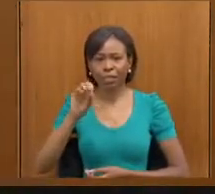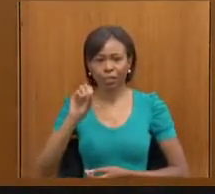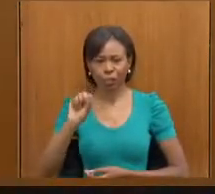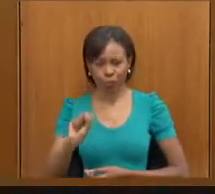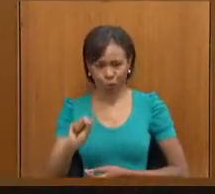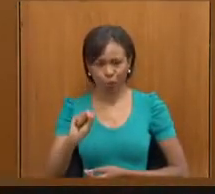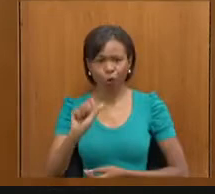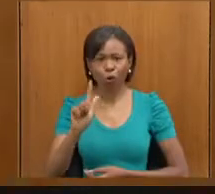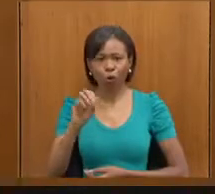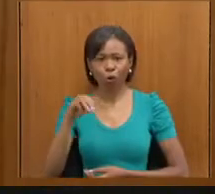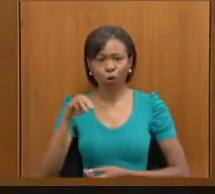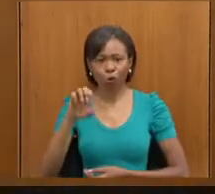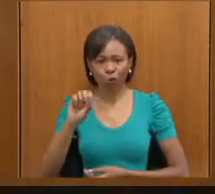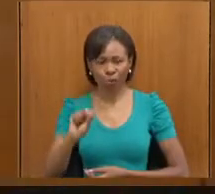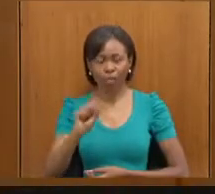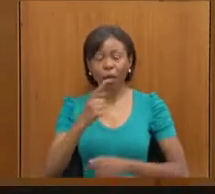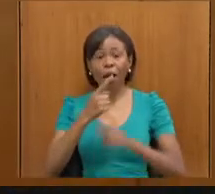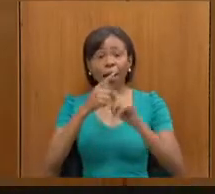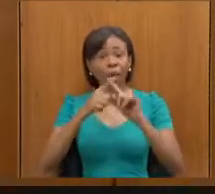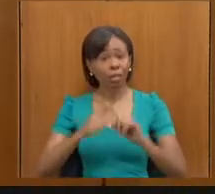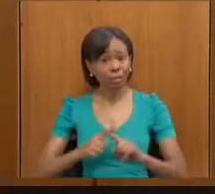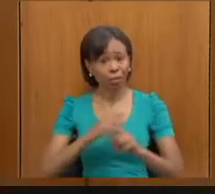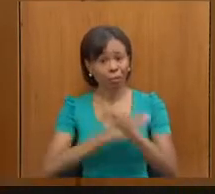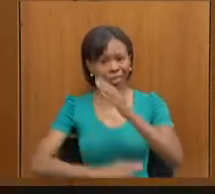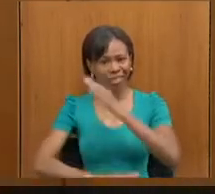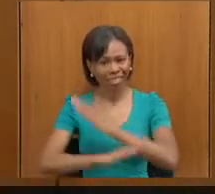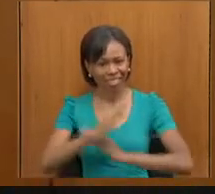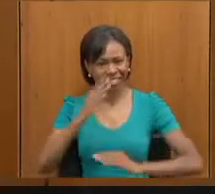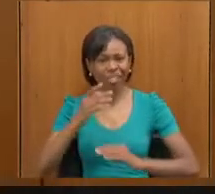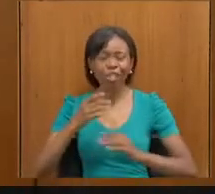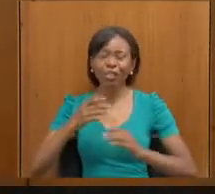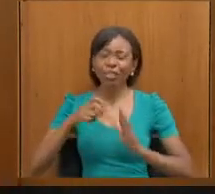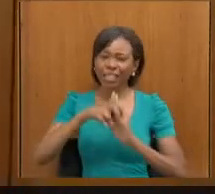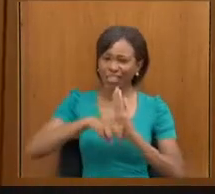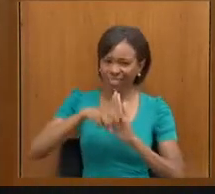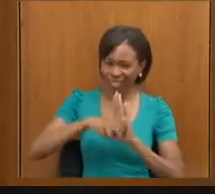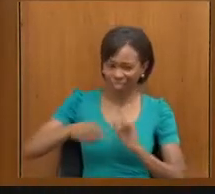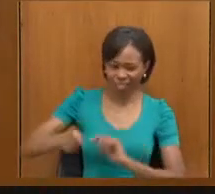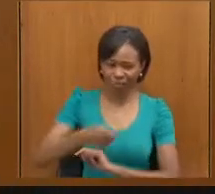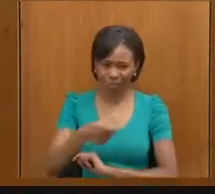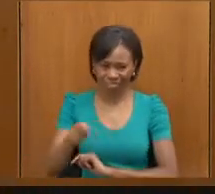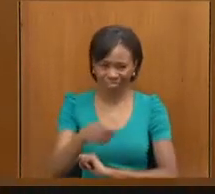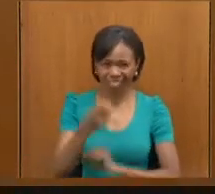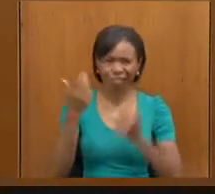paralímpico de tênis, de cadeira de rodas. Uma salva de palmas aí para o Rafael.